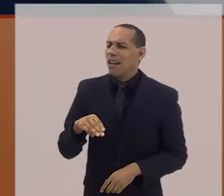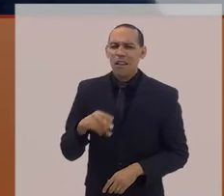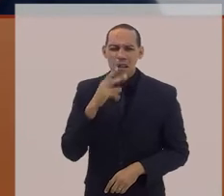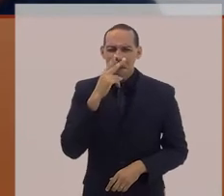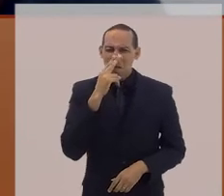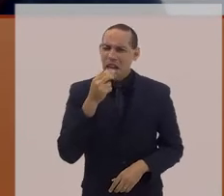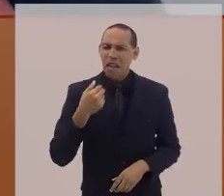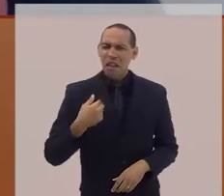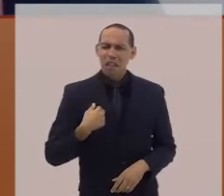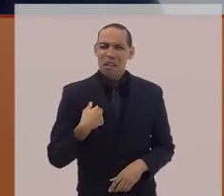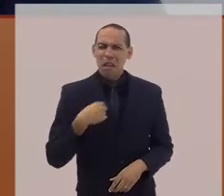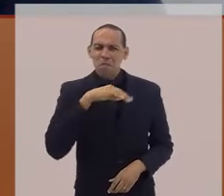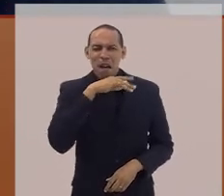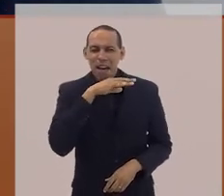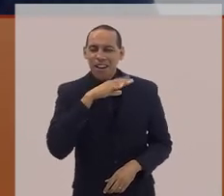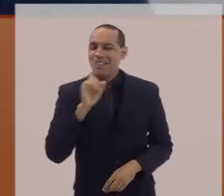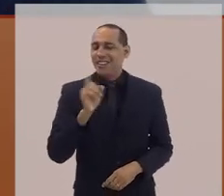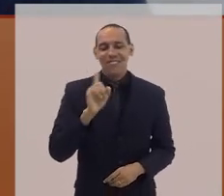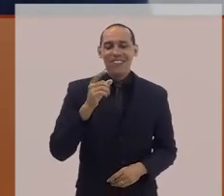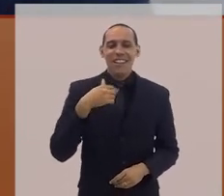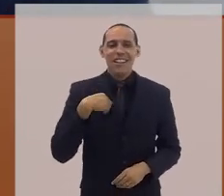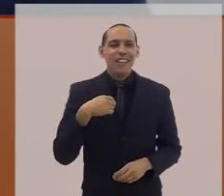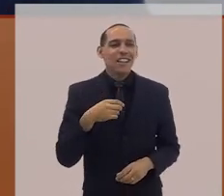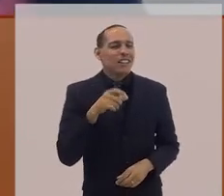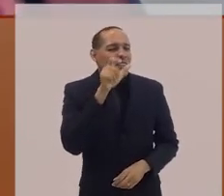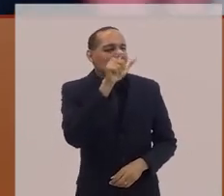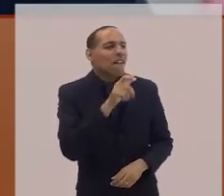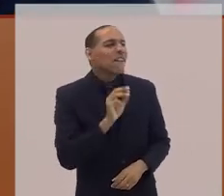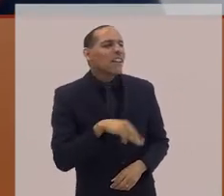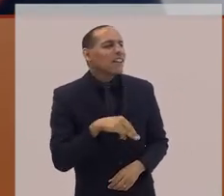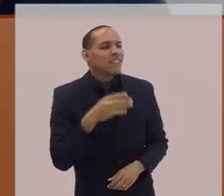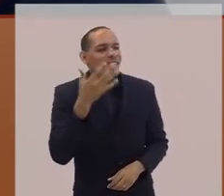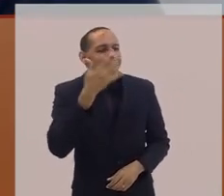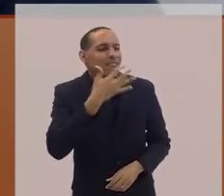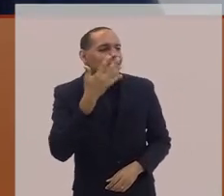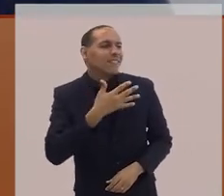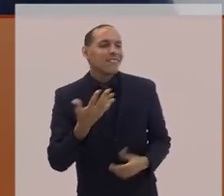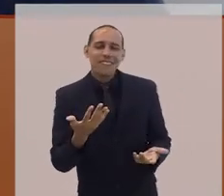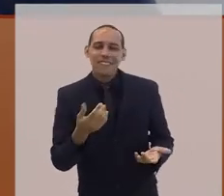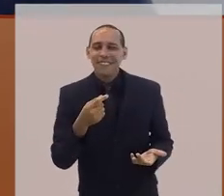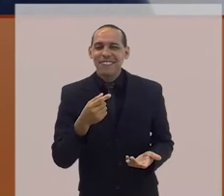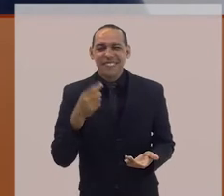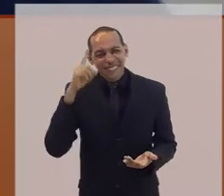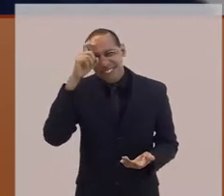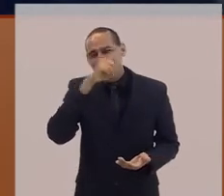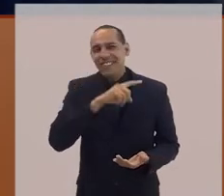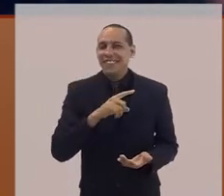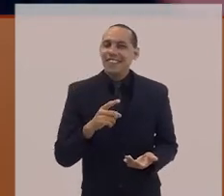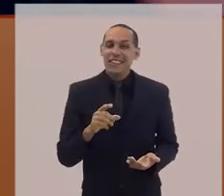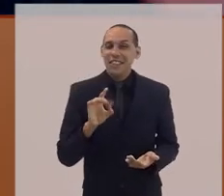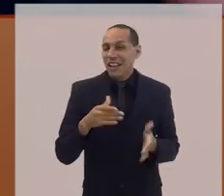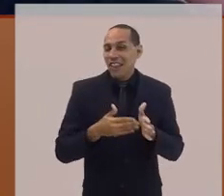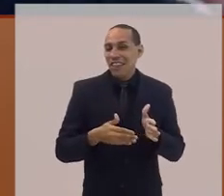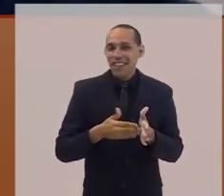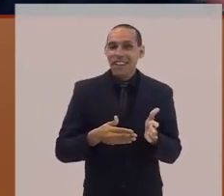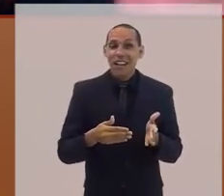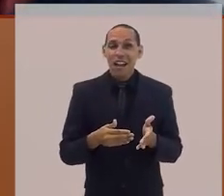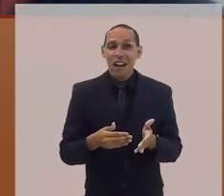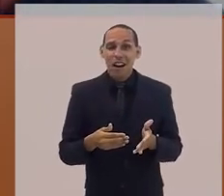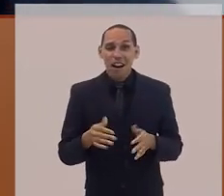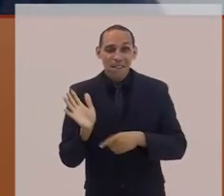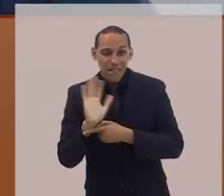estou reconhecendo por uma limitação visual. Filme legendado, eu só consigo ver com o rosto